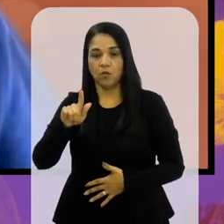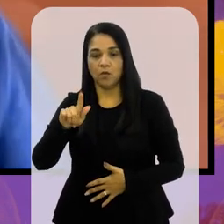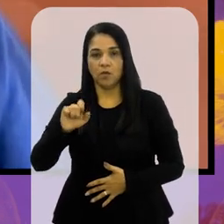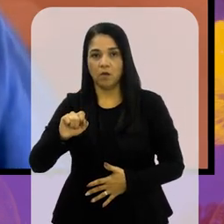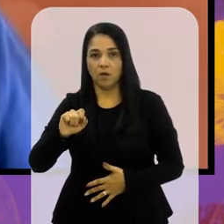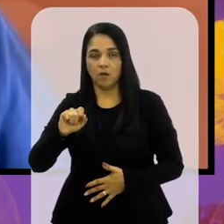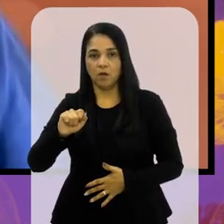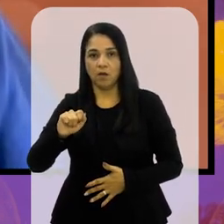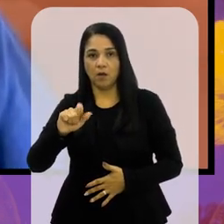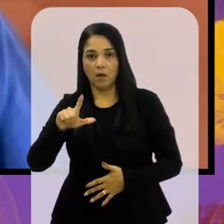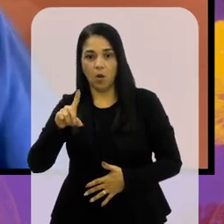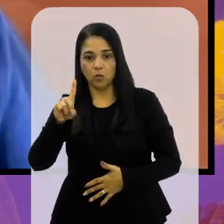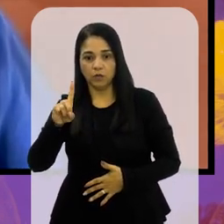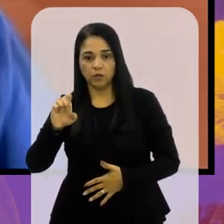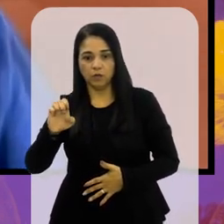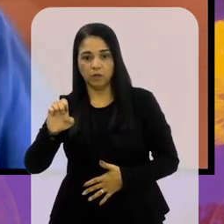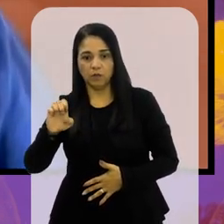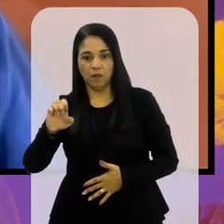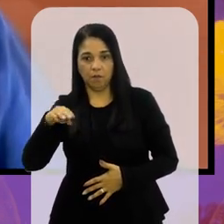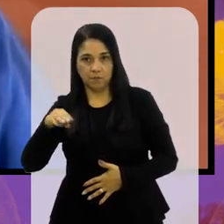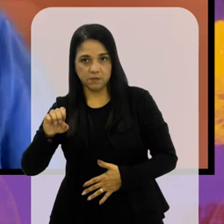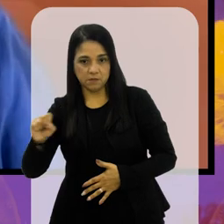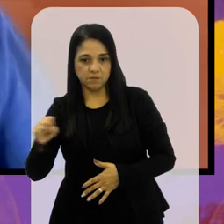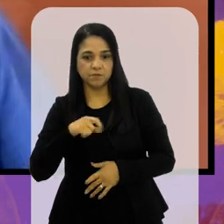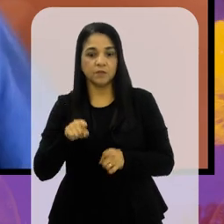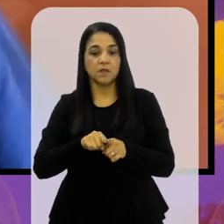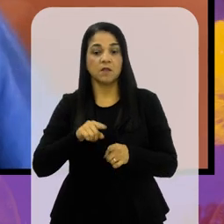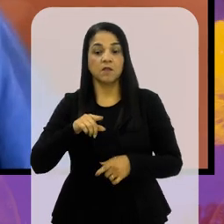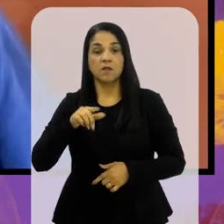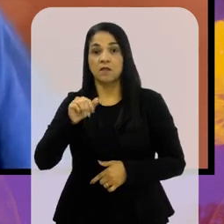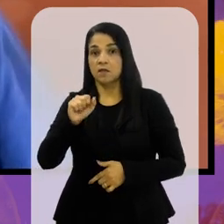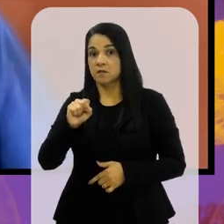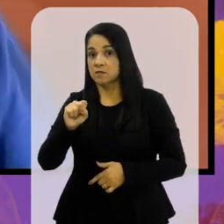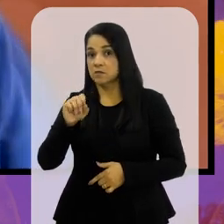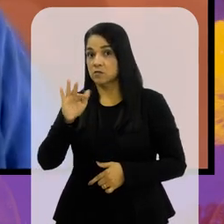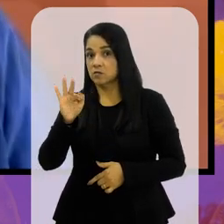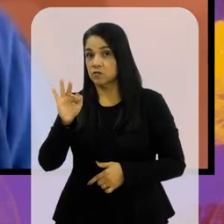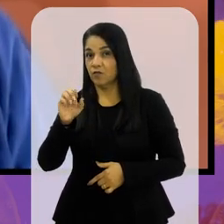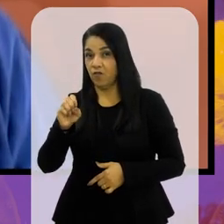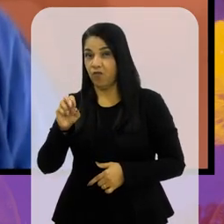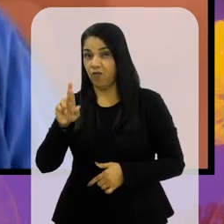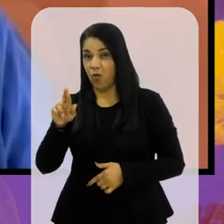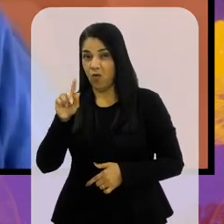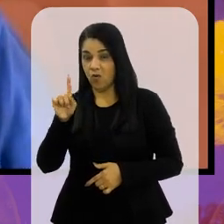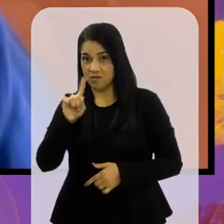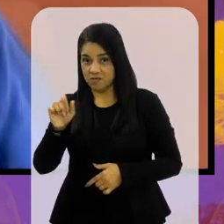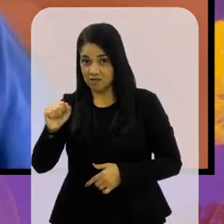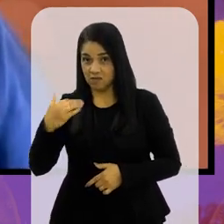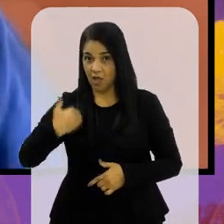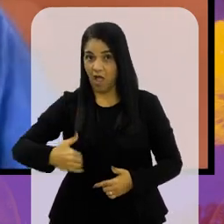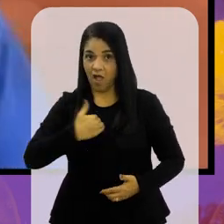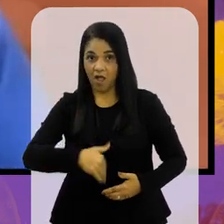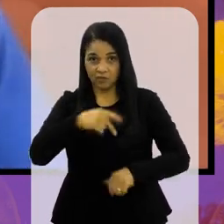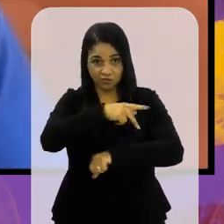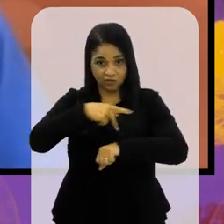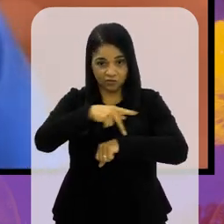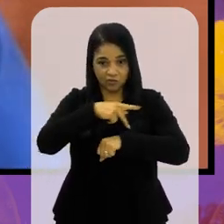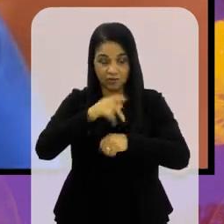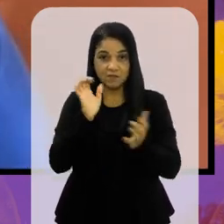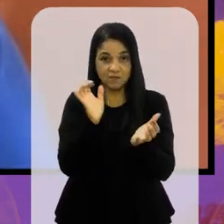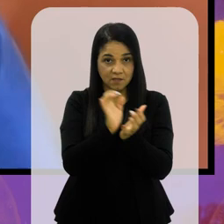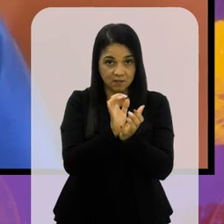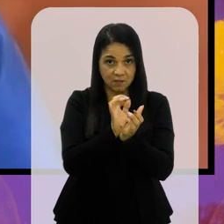você tem o Galdames, você tem o Esforça, que é argentino, que é da seleção